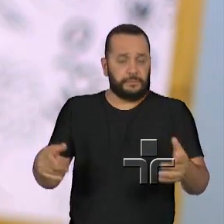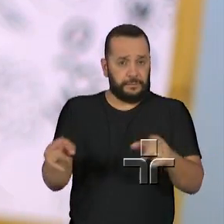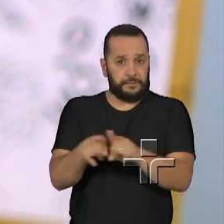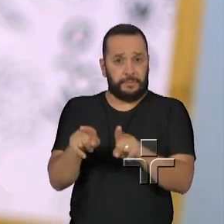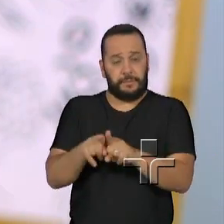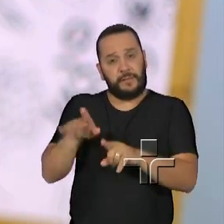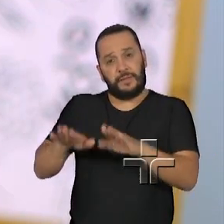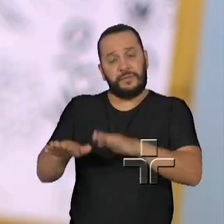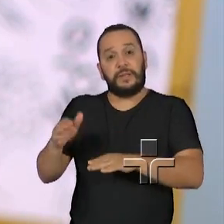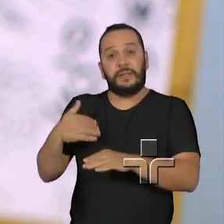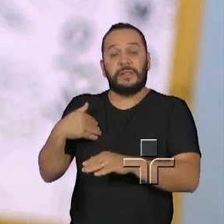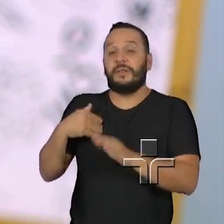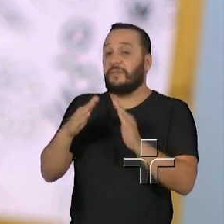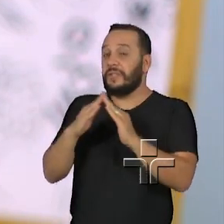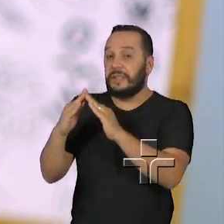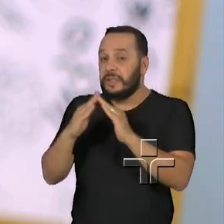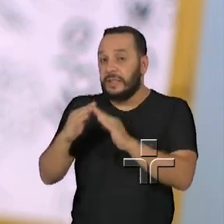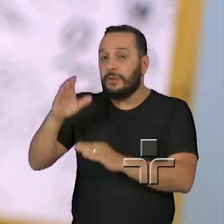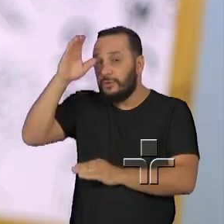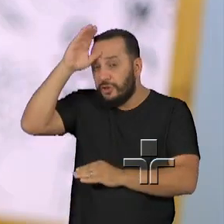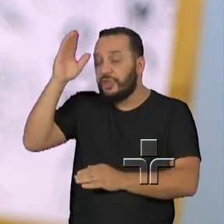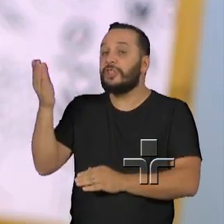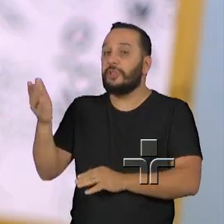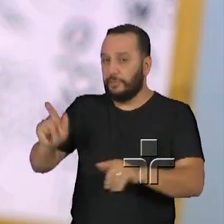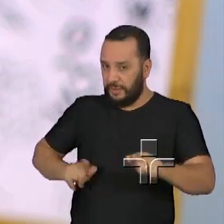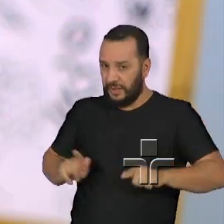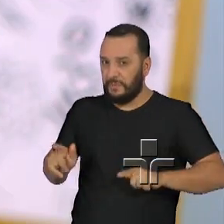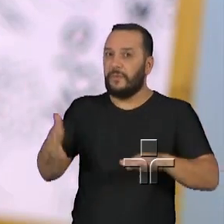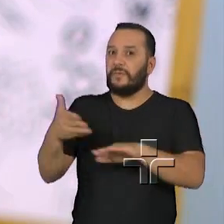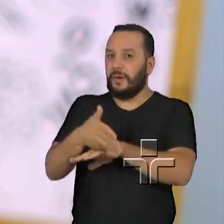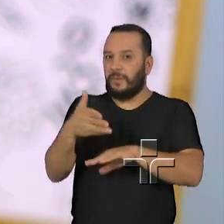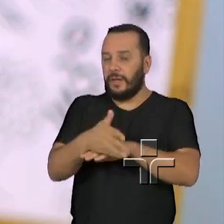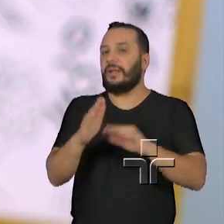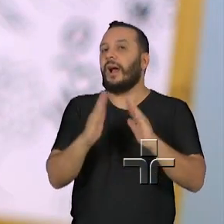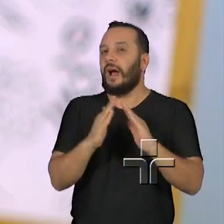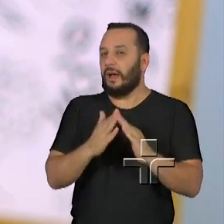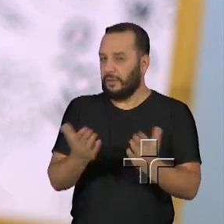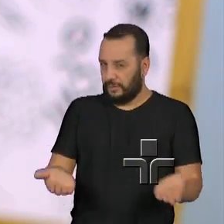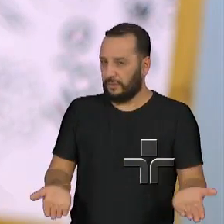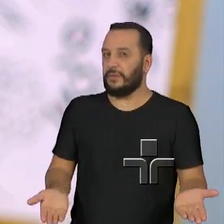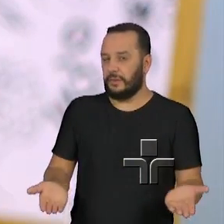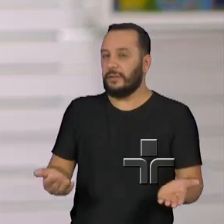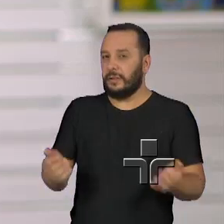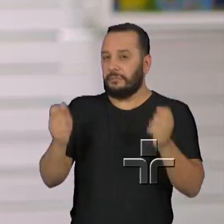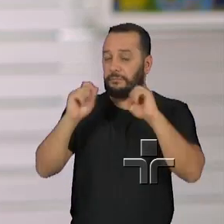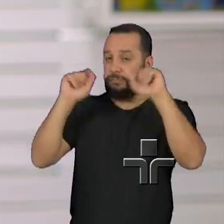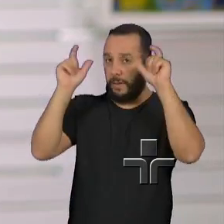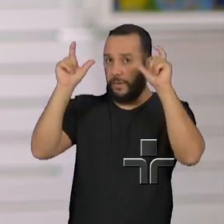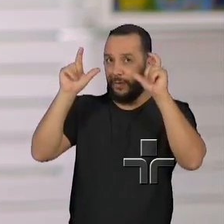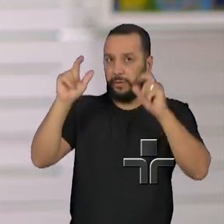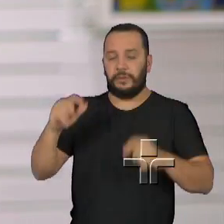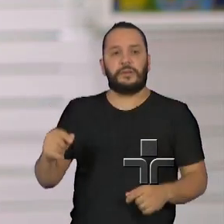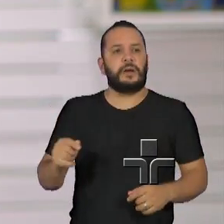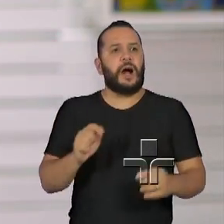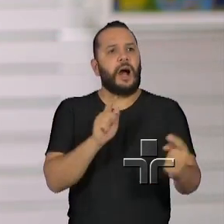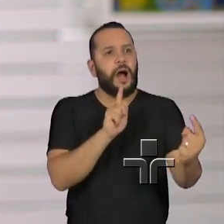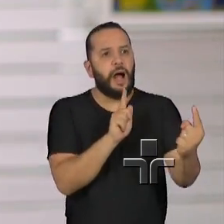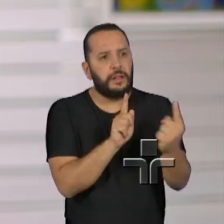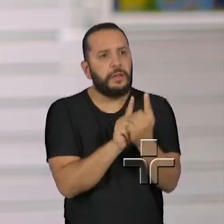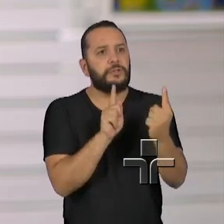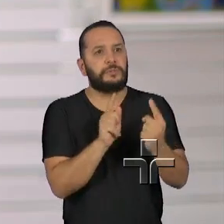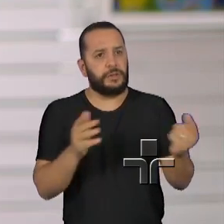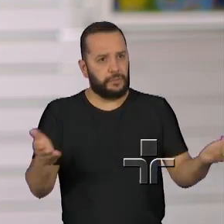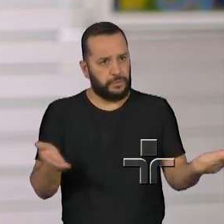frequenta a casa, um vizinho, um tio, um primo. Isso é um dado também que nos chama bastante atenção. O fluxo de atendimento